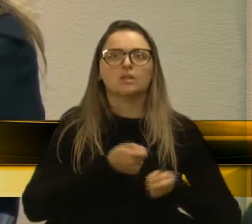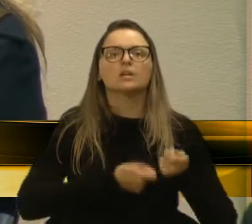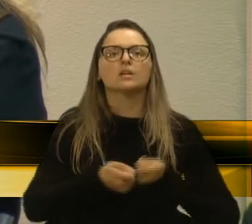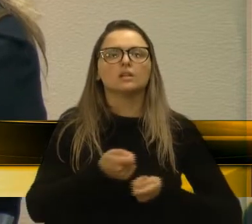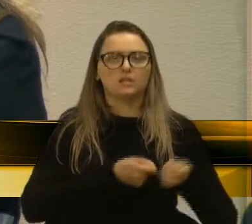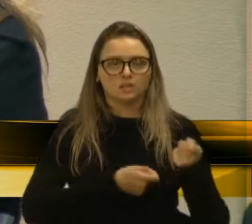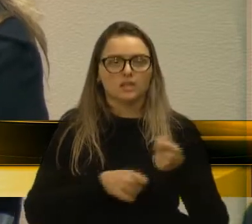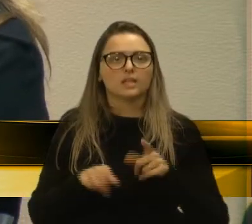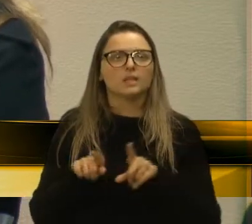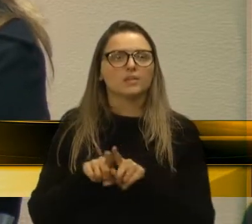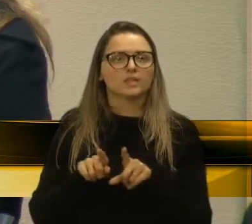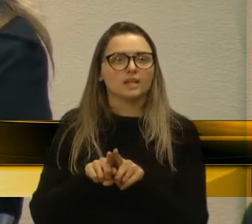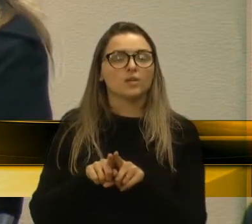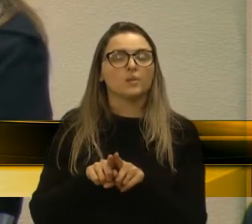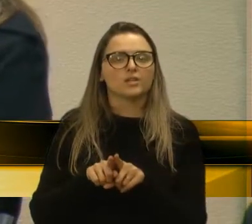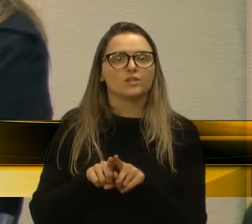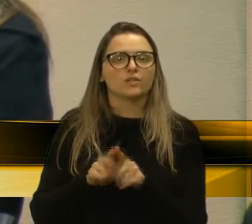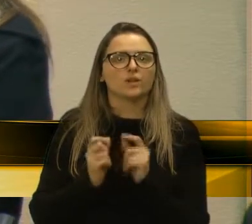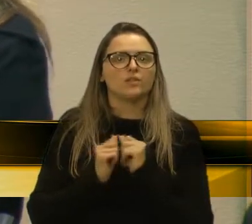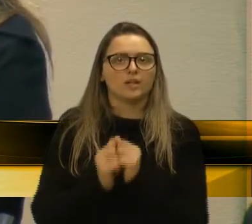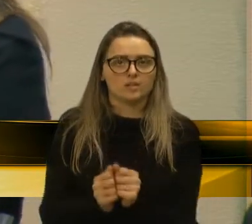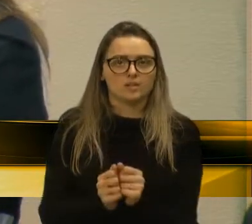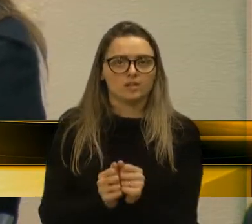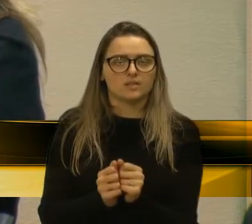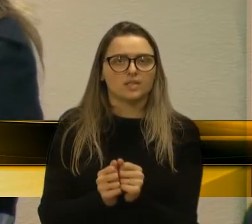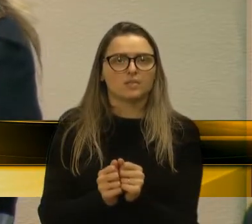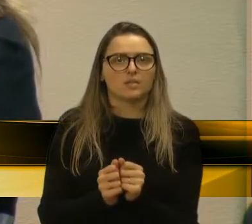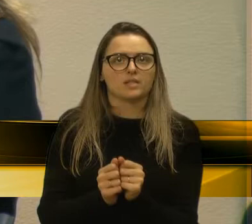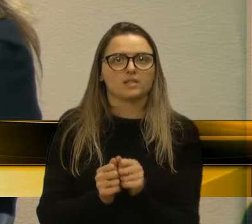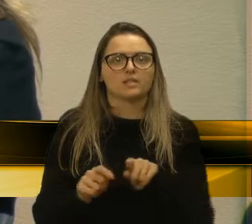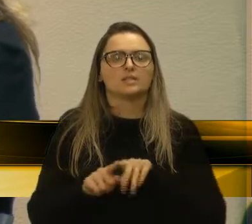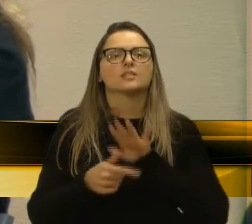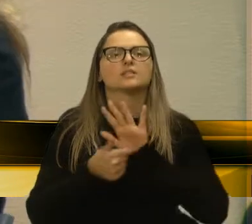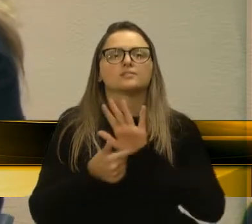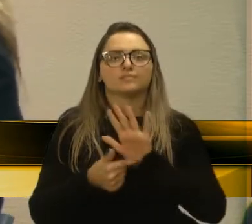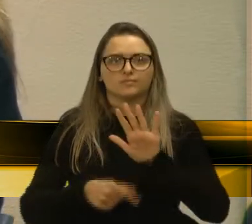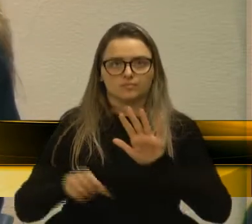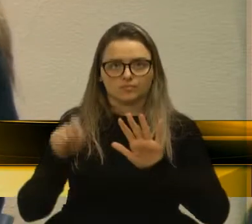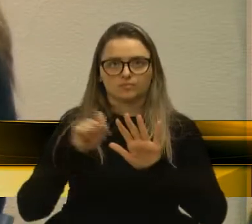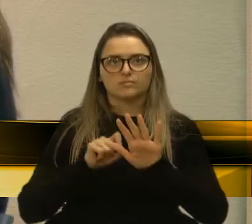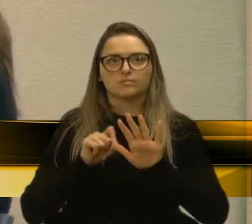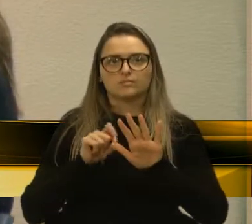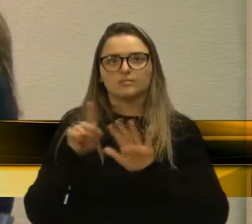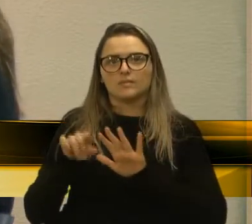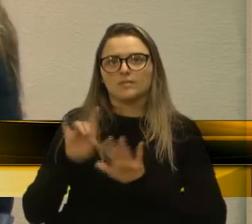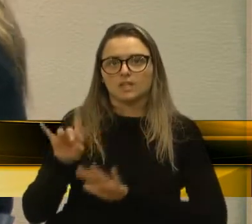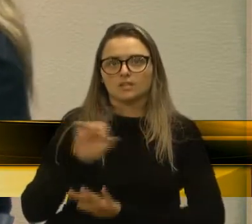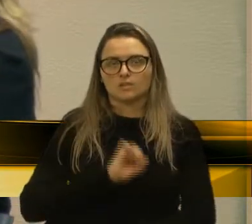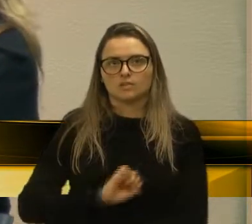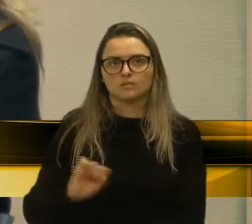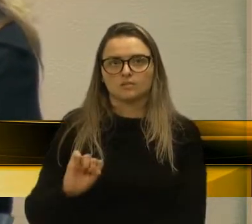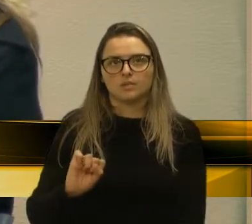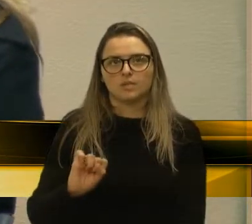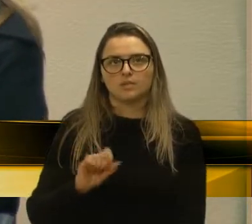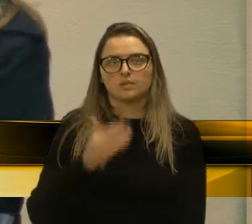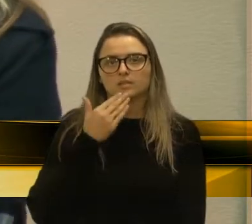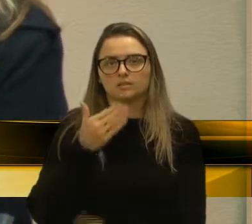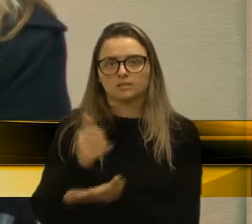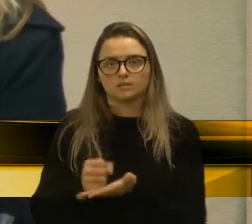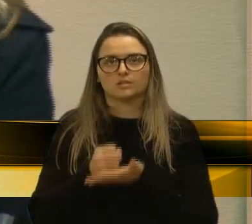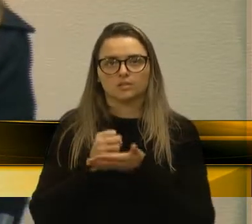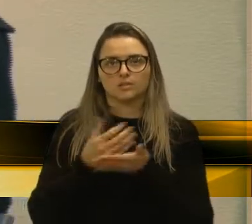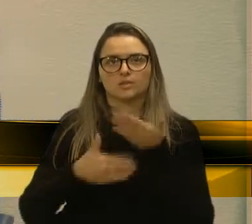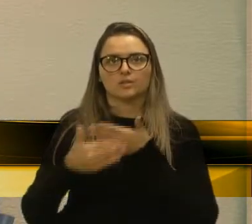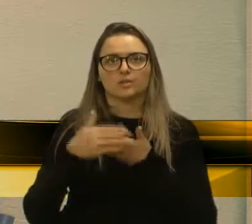verdade pela causa, em defesa da vida, e não por um momento circunstancial. Era isso. Peço o apoio dos nobres